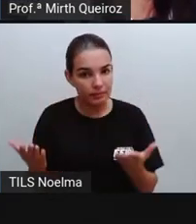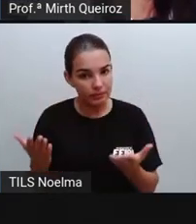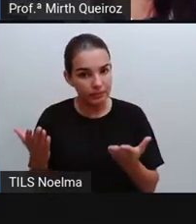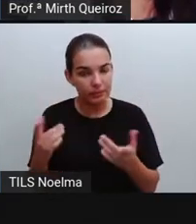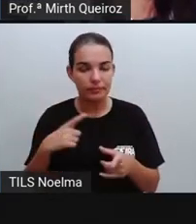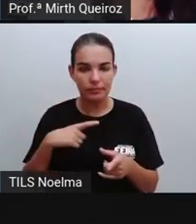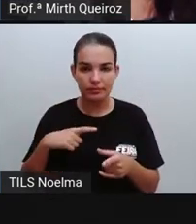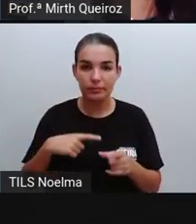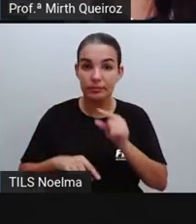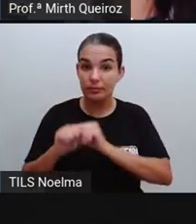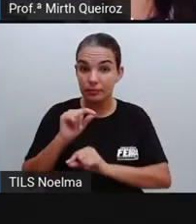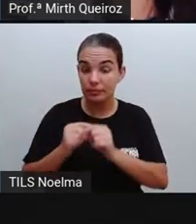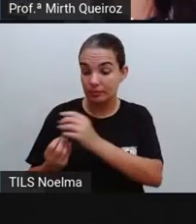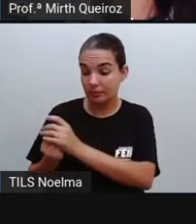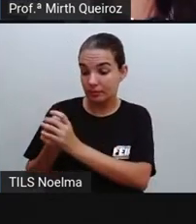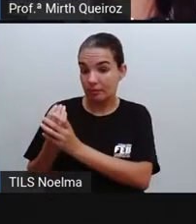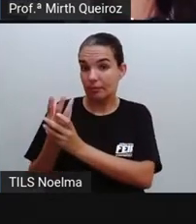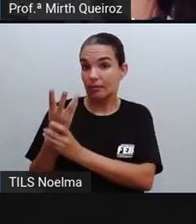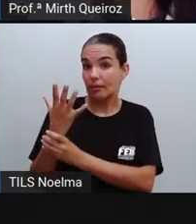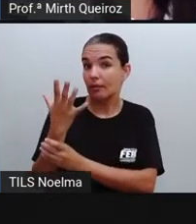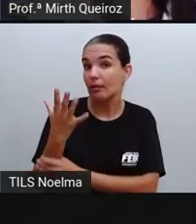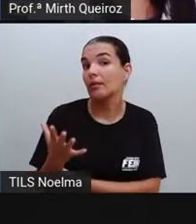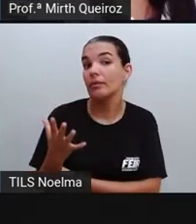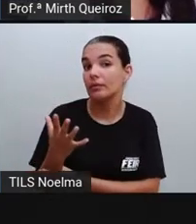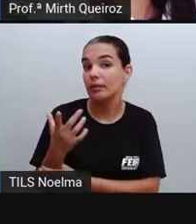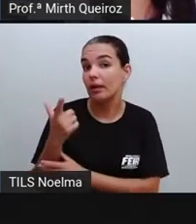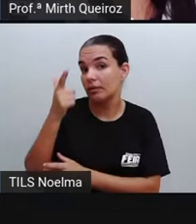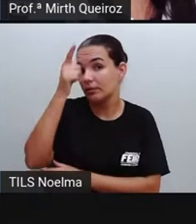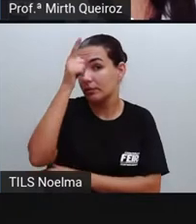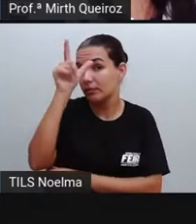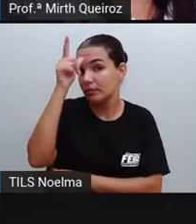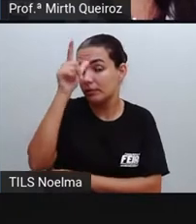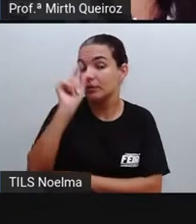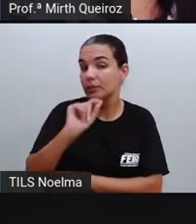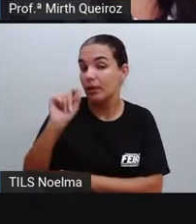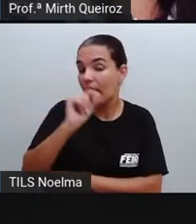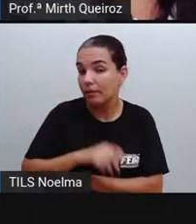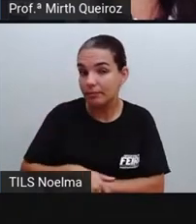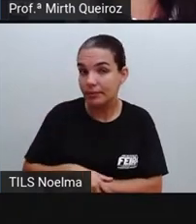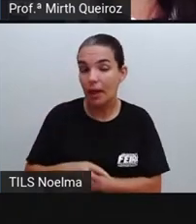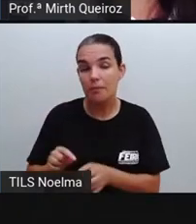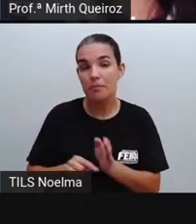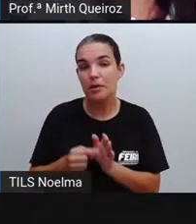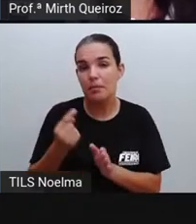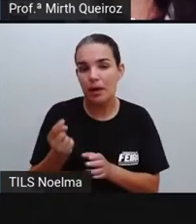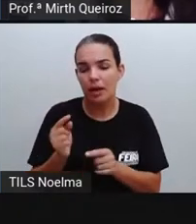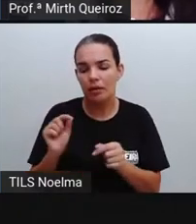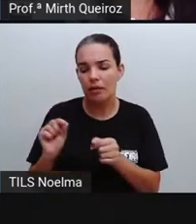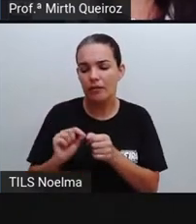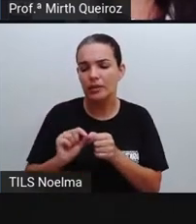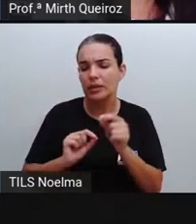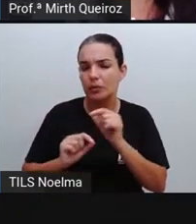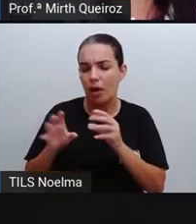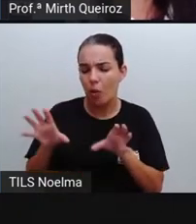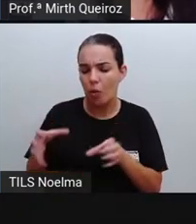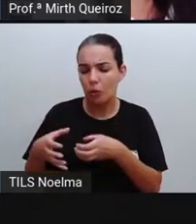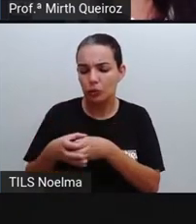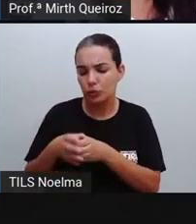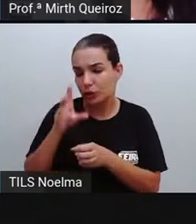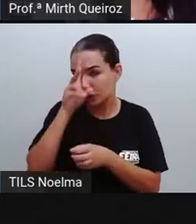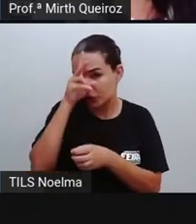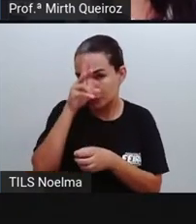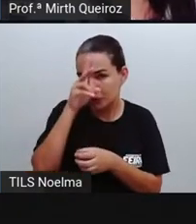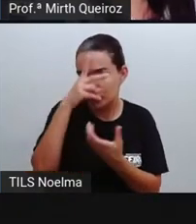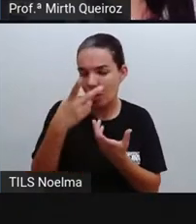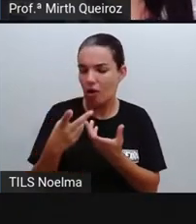elas surgiram aí, as origens delas, veio aí desse conjunto de histórias que tentavam